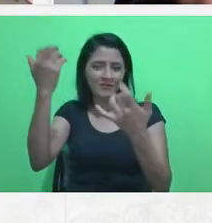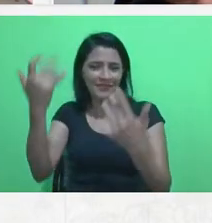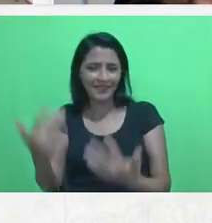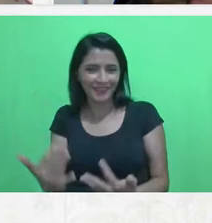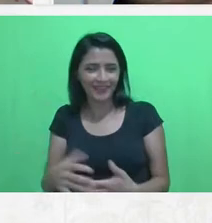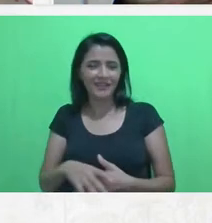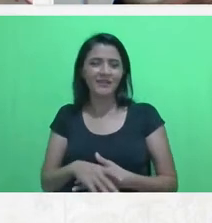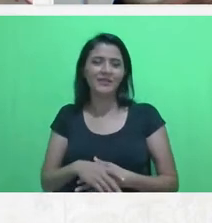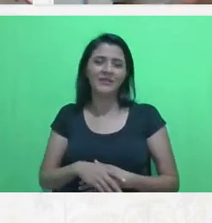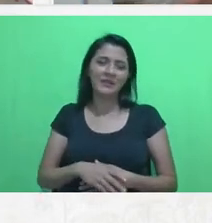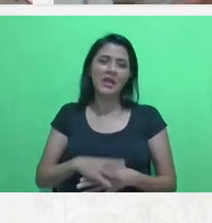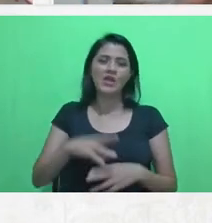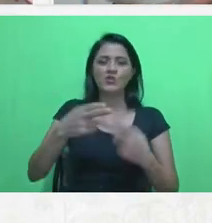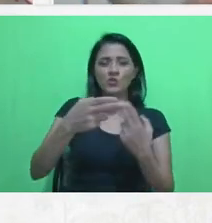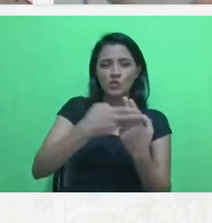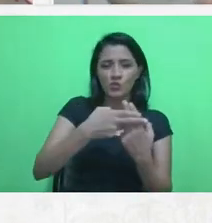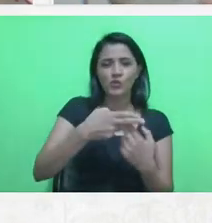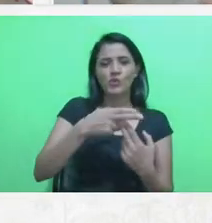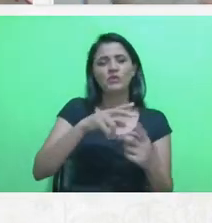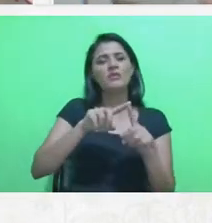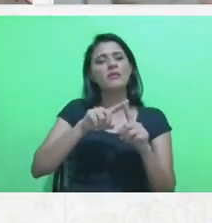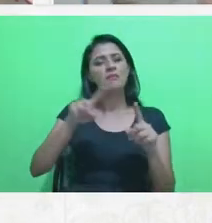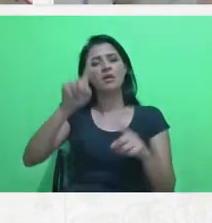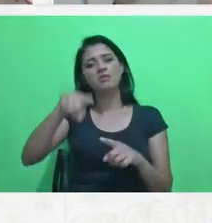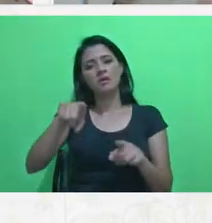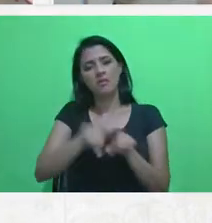SUS, mas é importante também